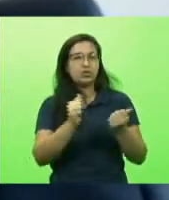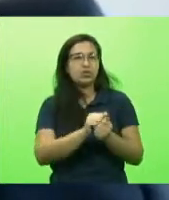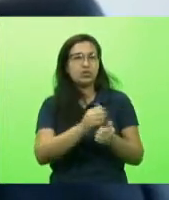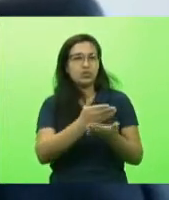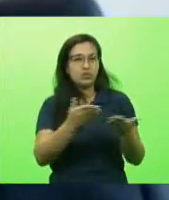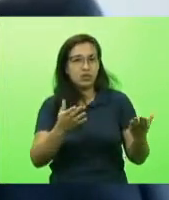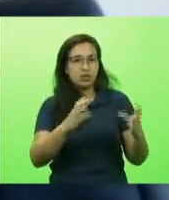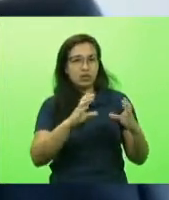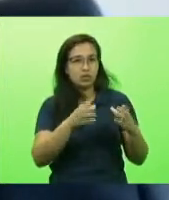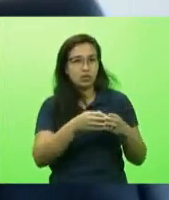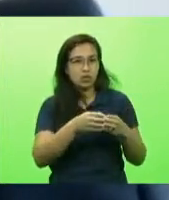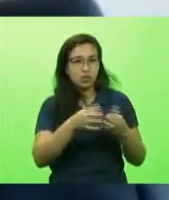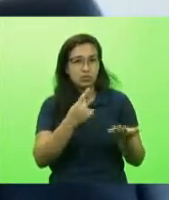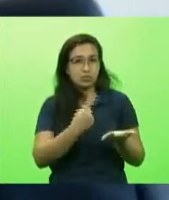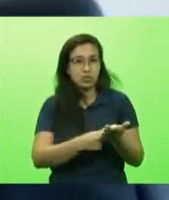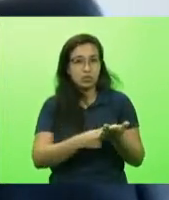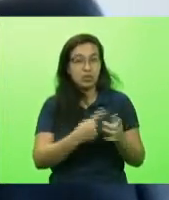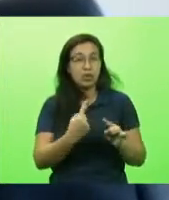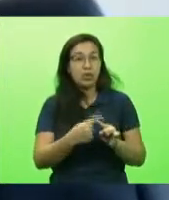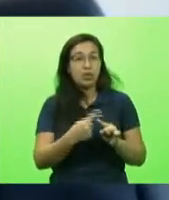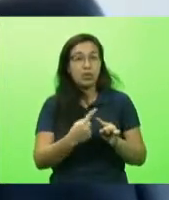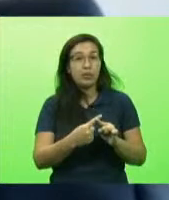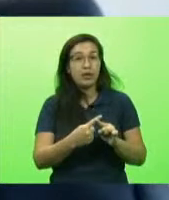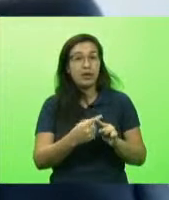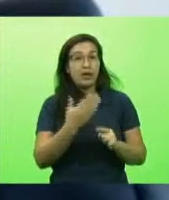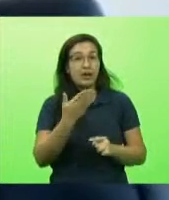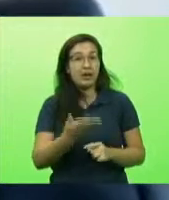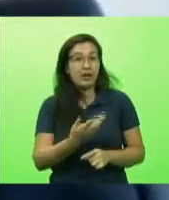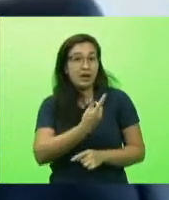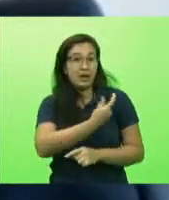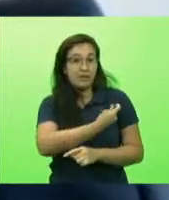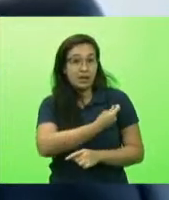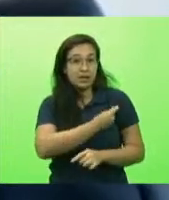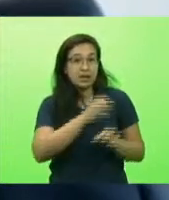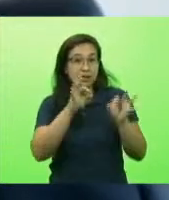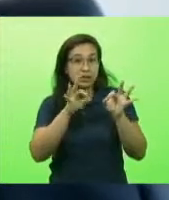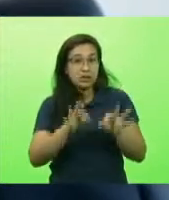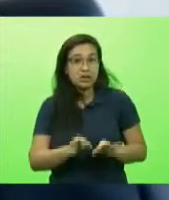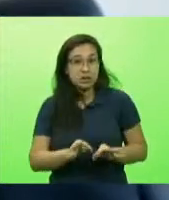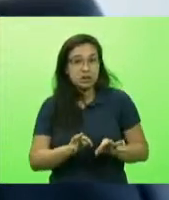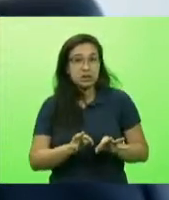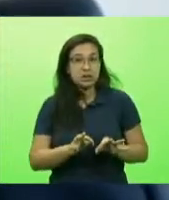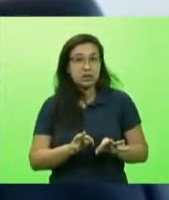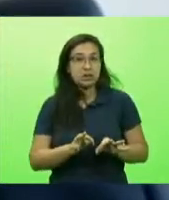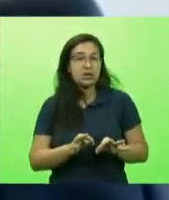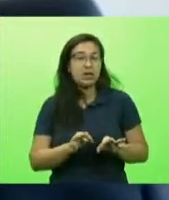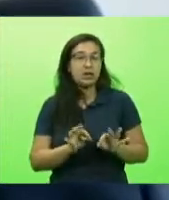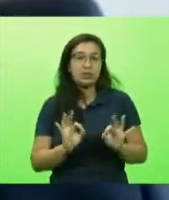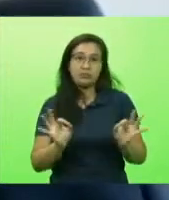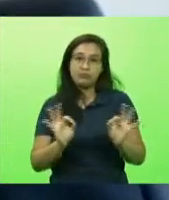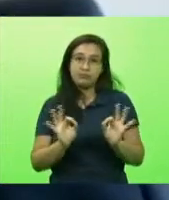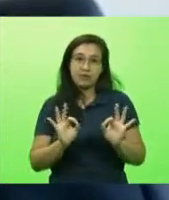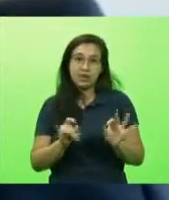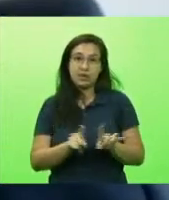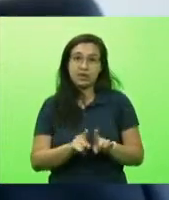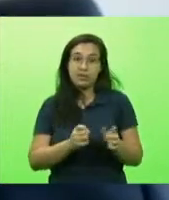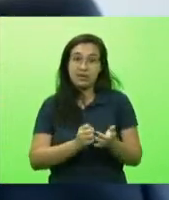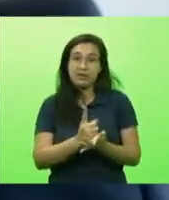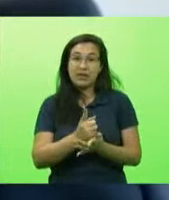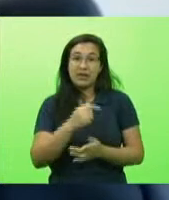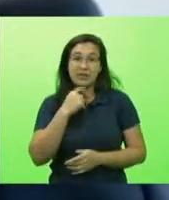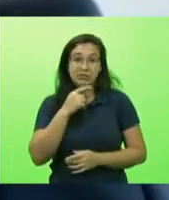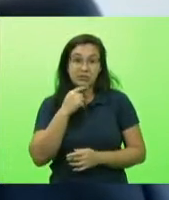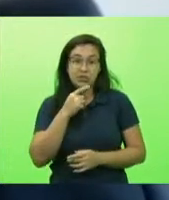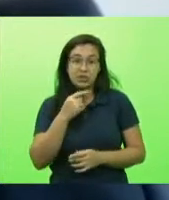em fase adequada de evolução de vacina para qualquer tipo de discussão mercadológica mas nós precisamos entender